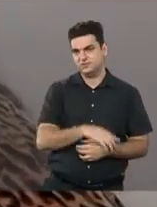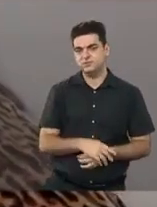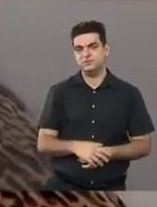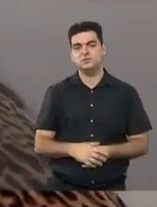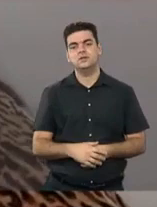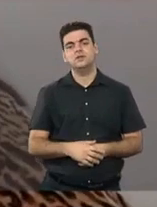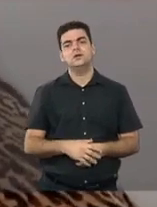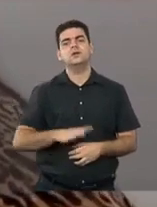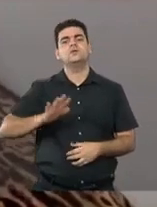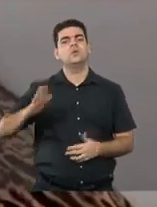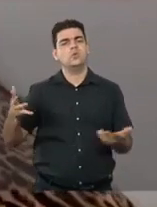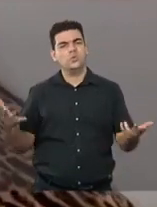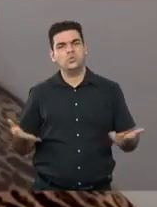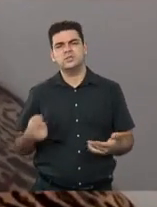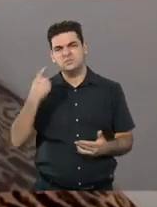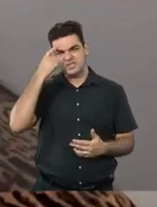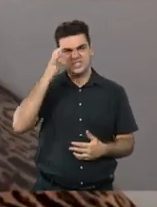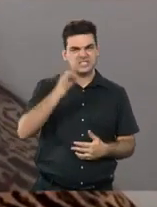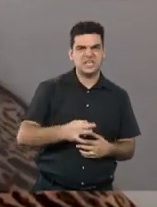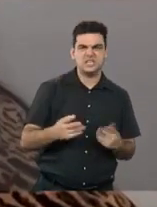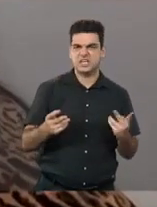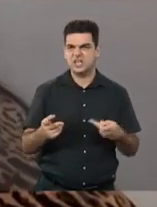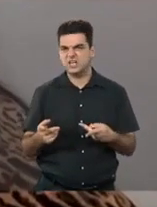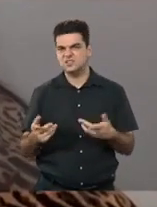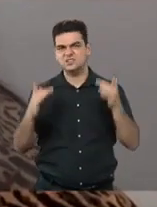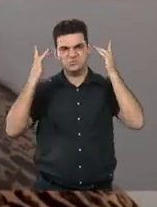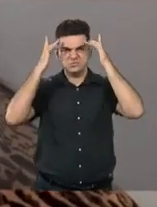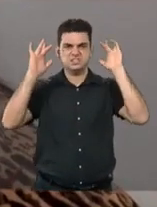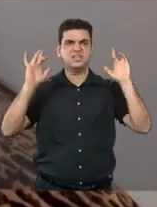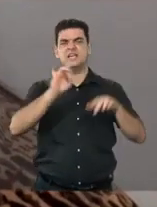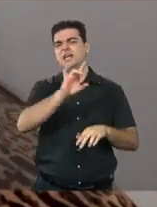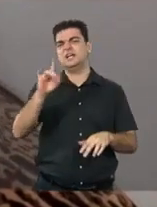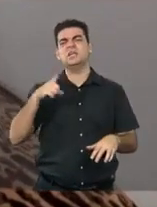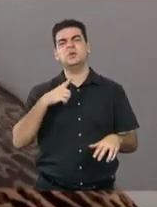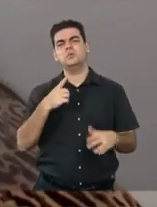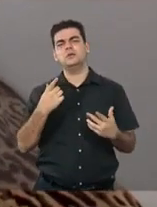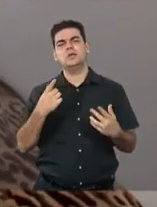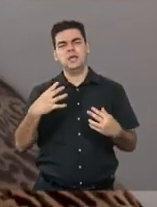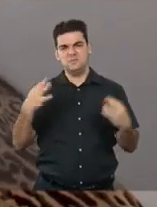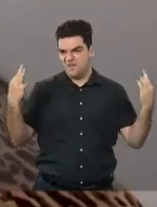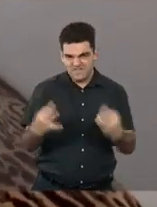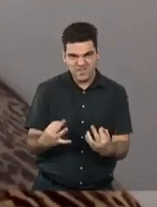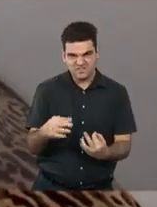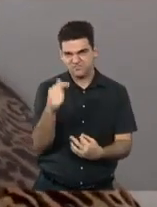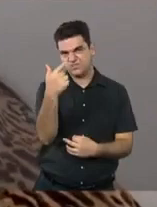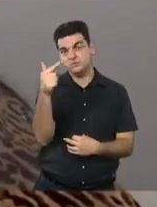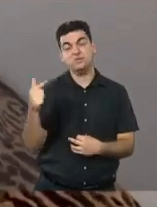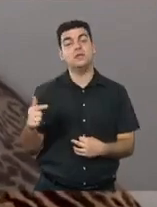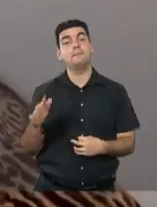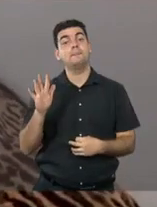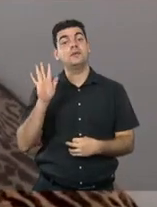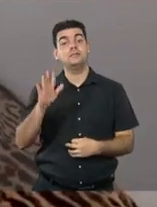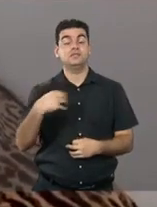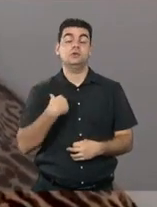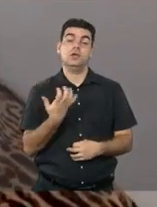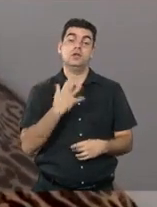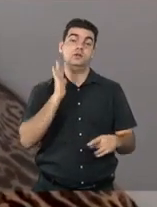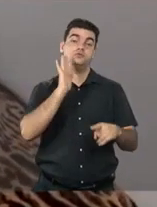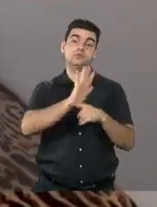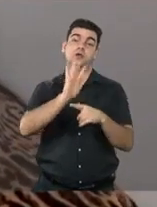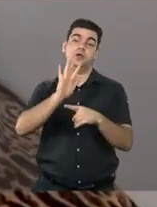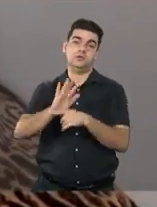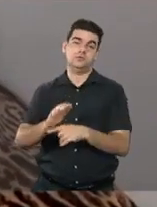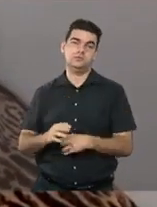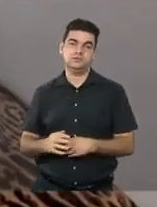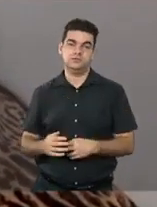acertando, gente não precisa, ninguém é perfeito e nem a gente está querendo ser. Então, assim, como eu tenho essa história, eu sempre tenho uma